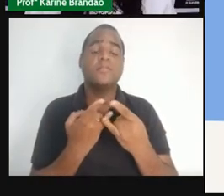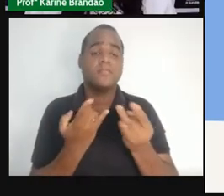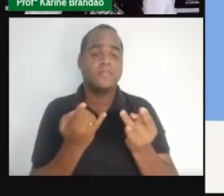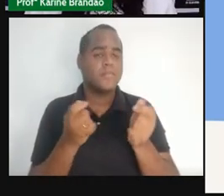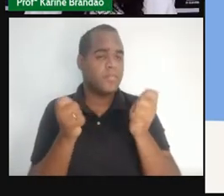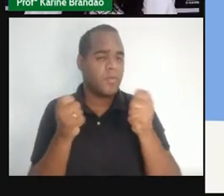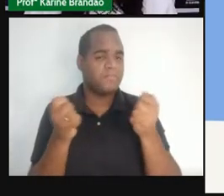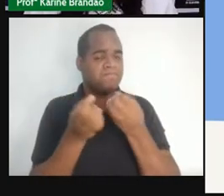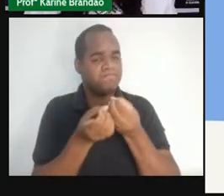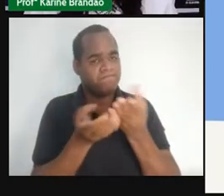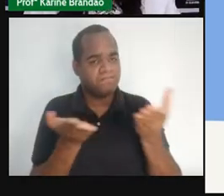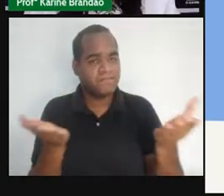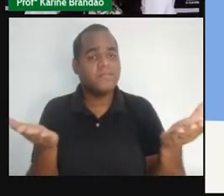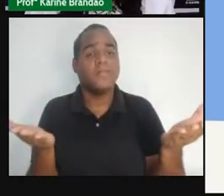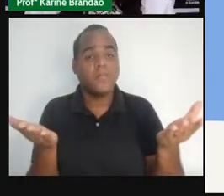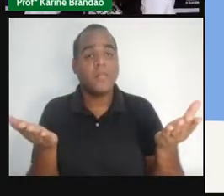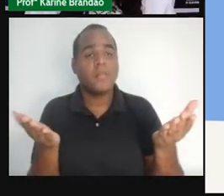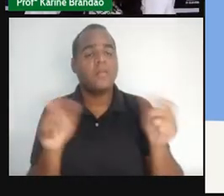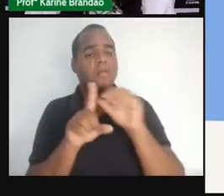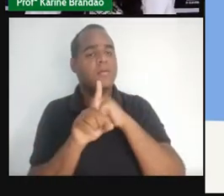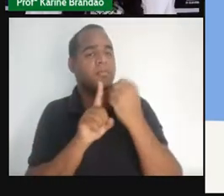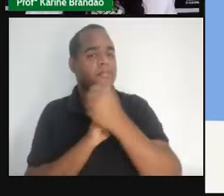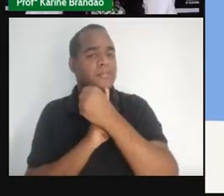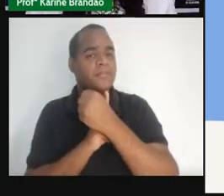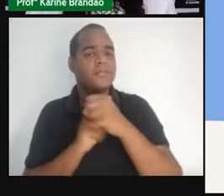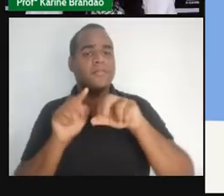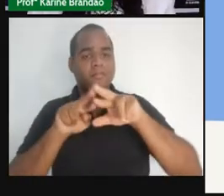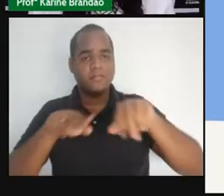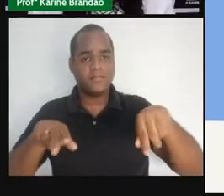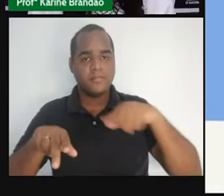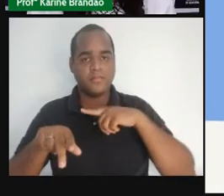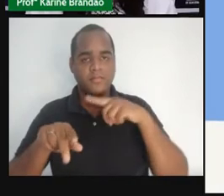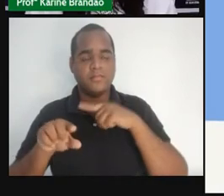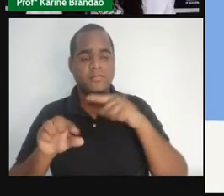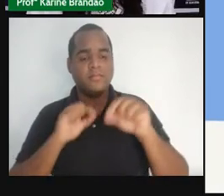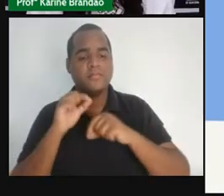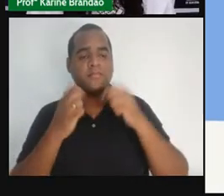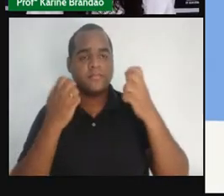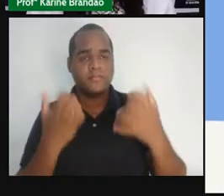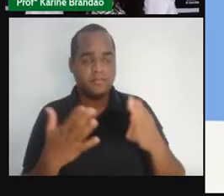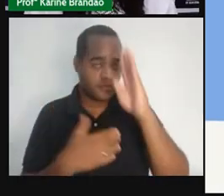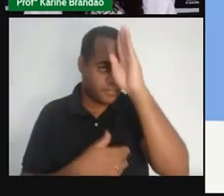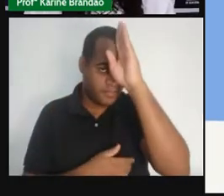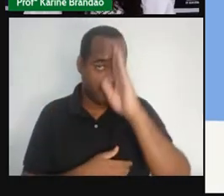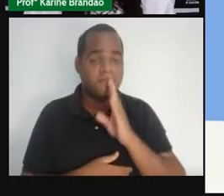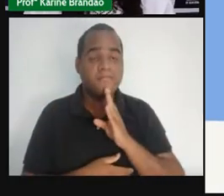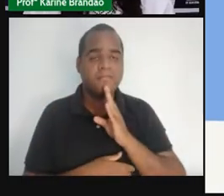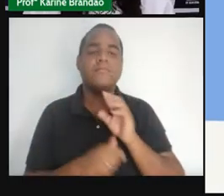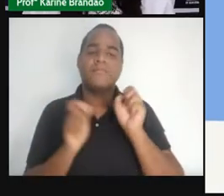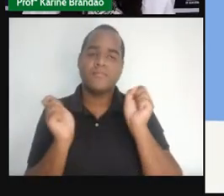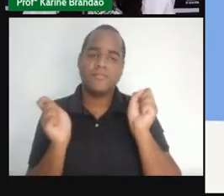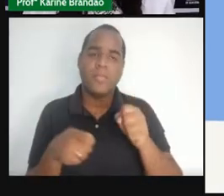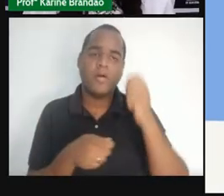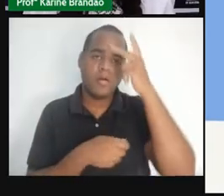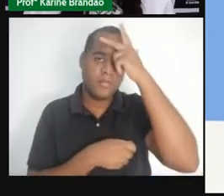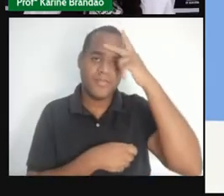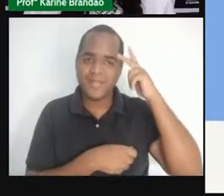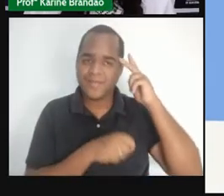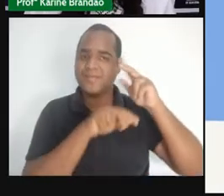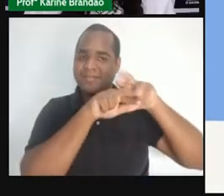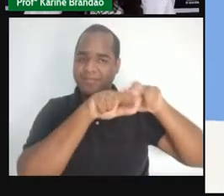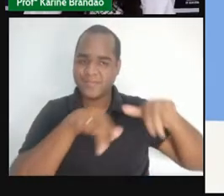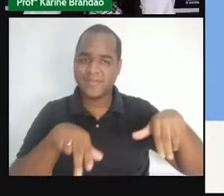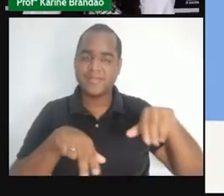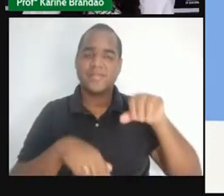distribuída e que pode ser dada gratuitamente à população através